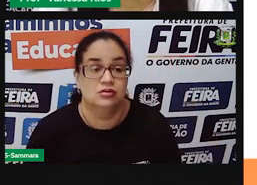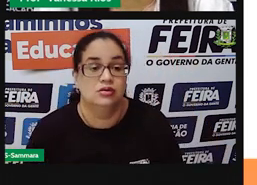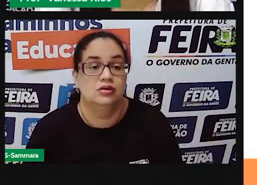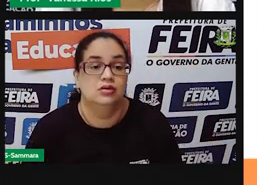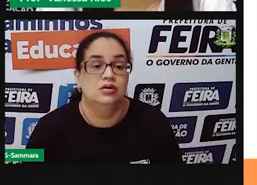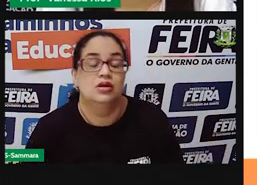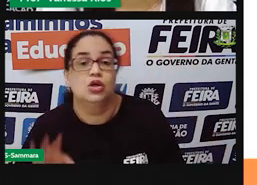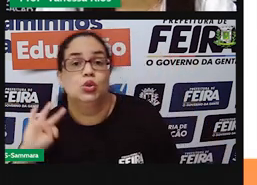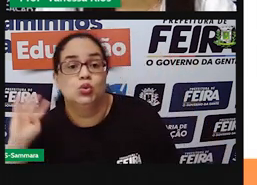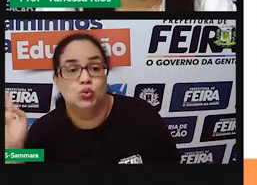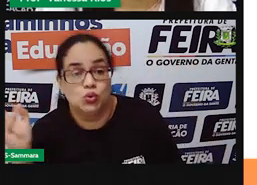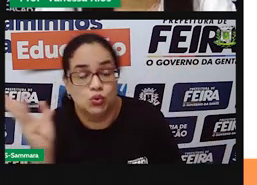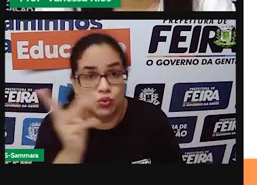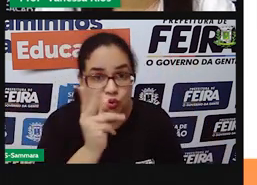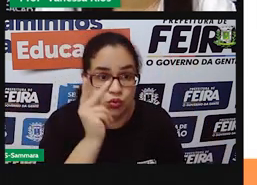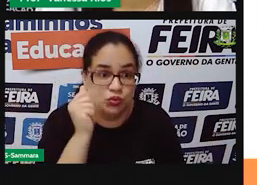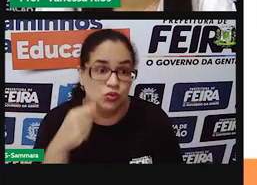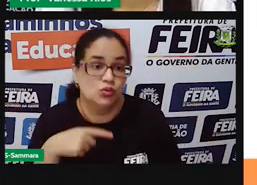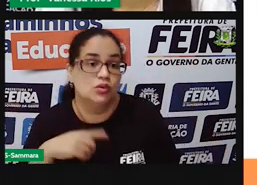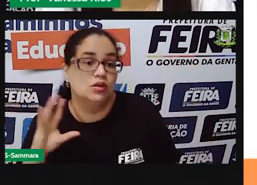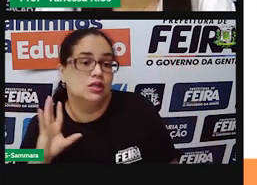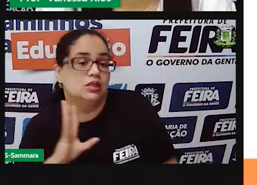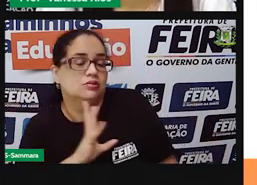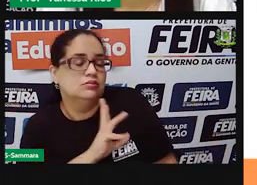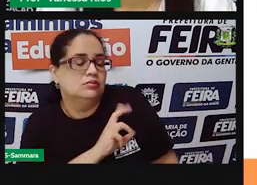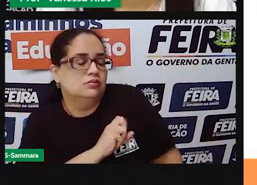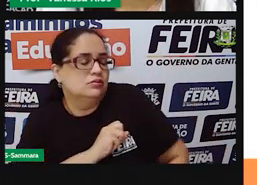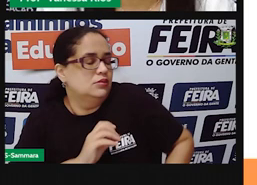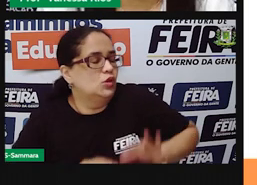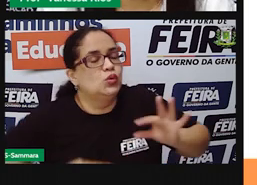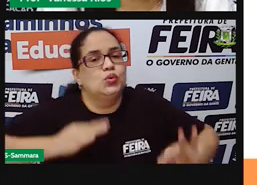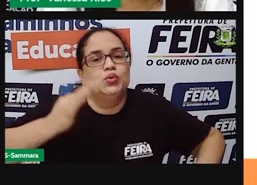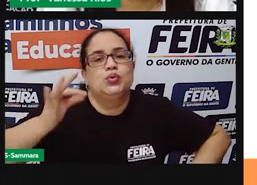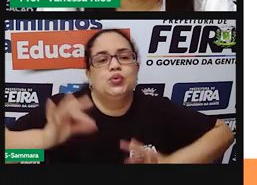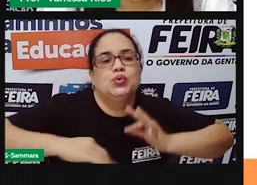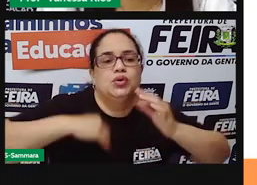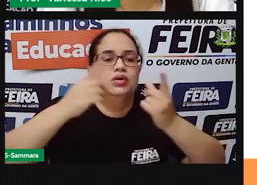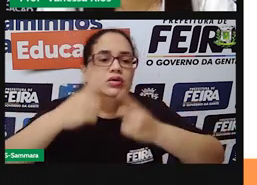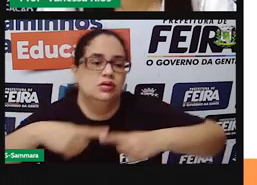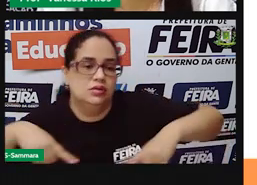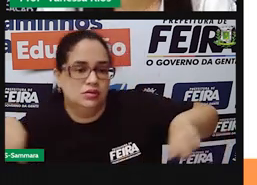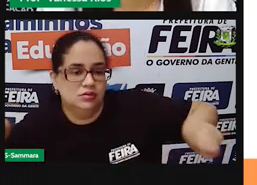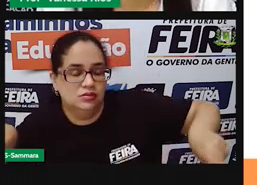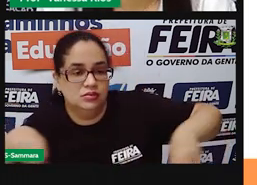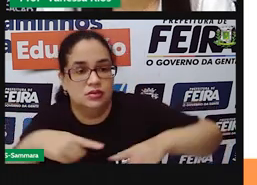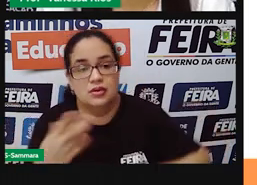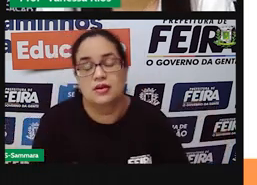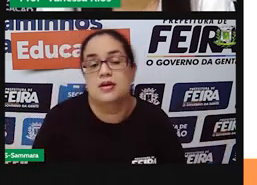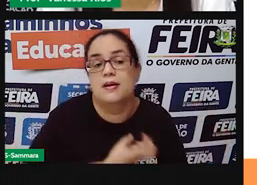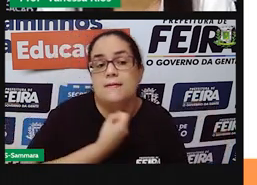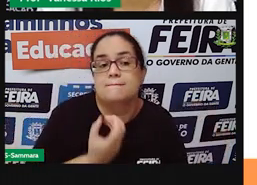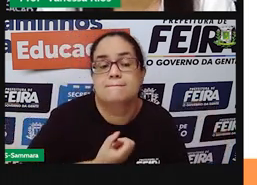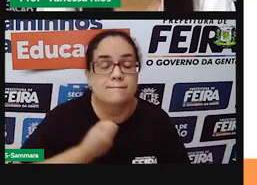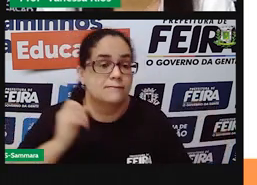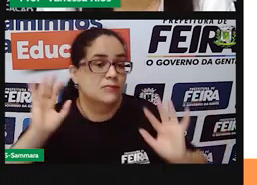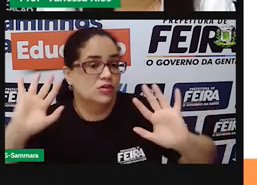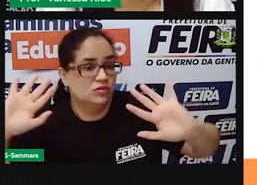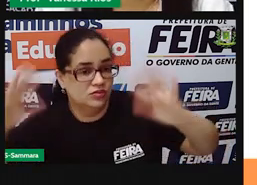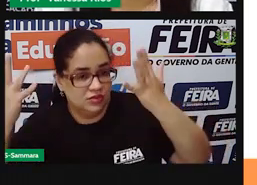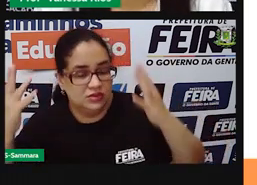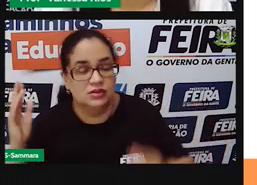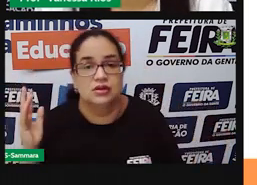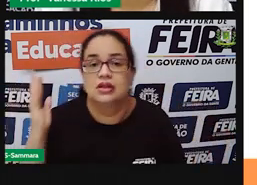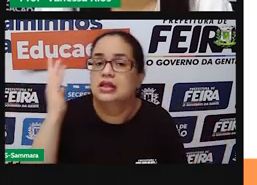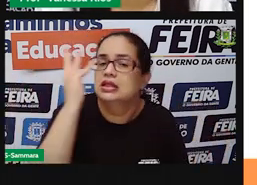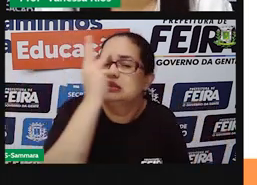aí, toda a questão do amor, da paixão, das músicas trazidas aí por essa festa que a gente já viu que é tão